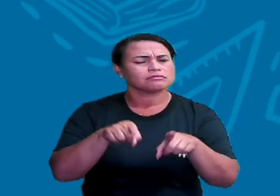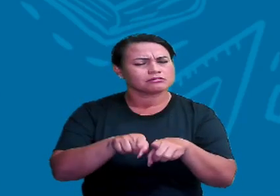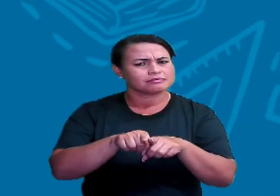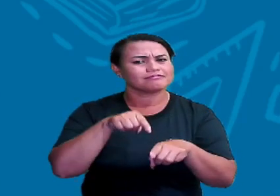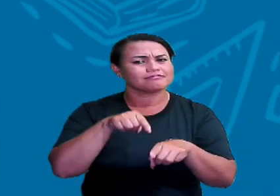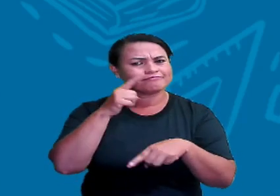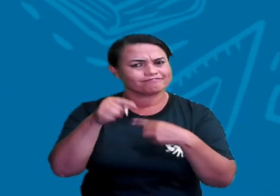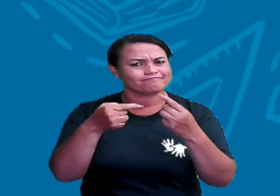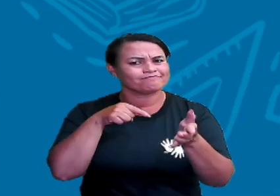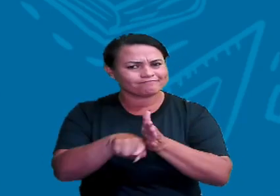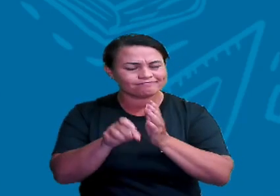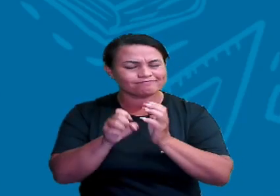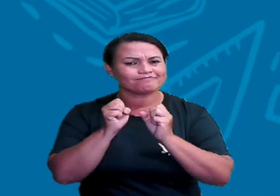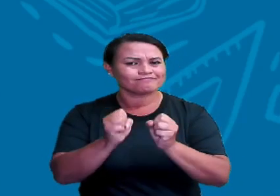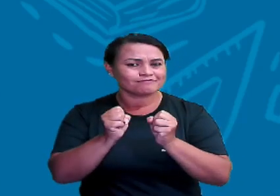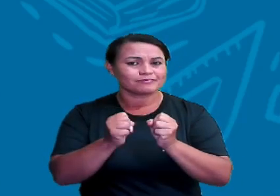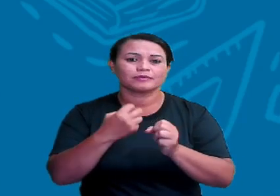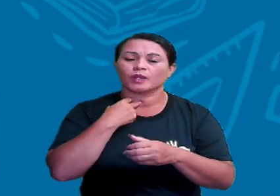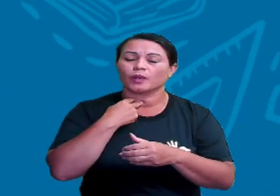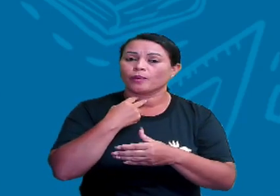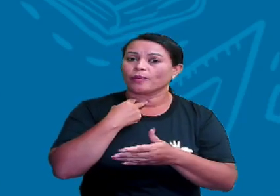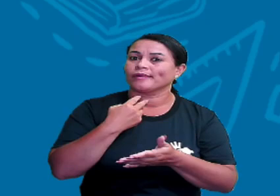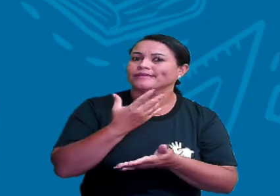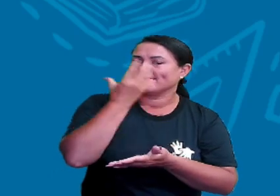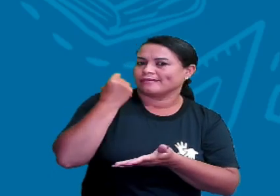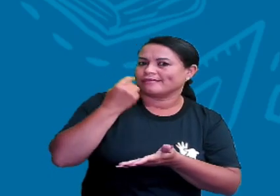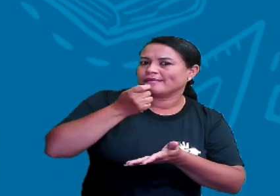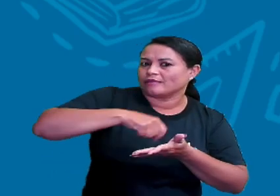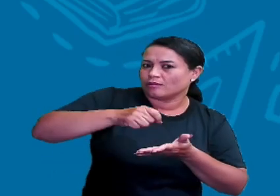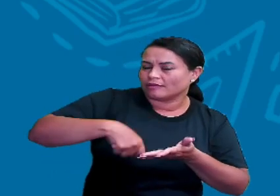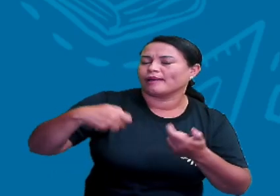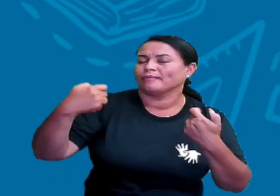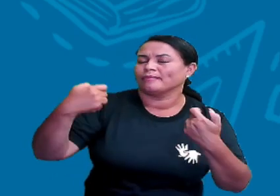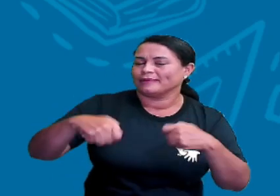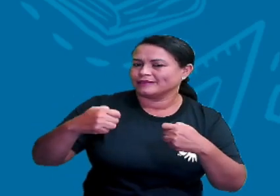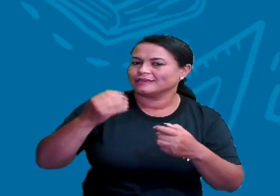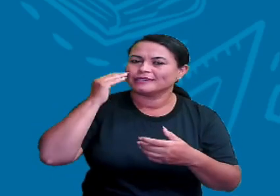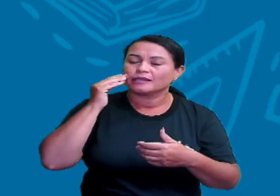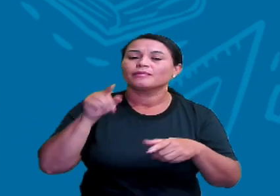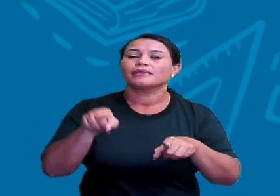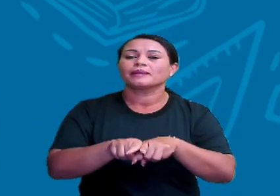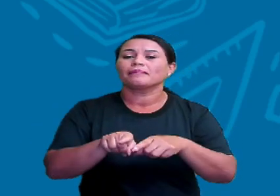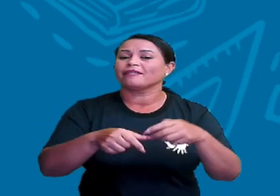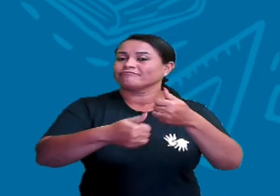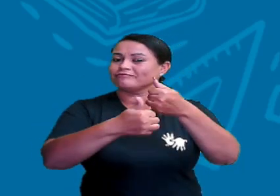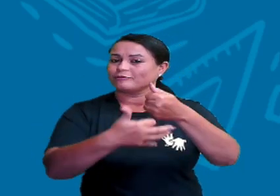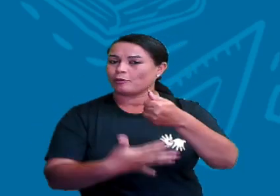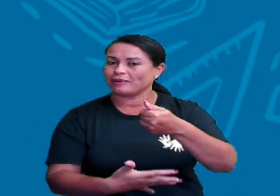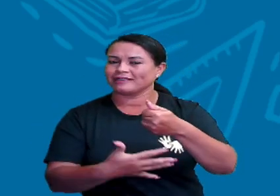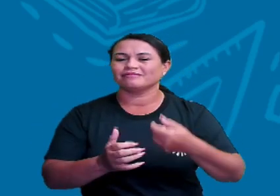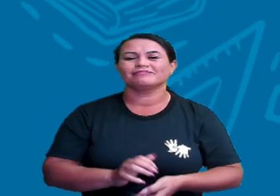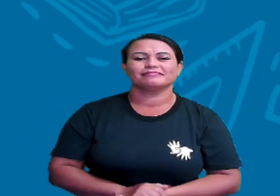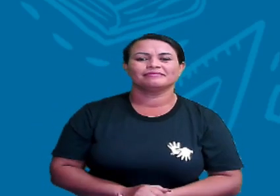também depois, tá bom? Não deixe de anotar, não deixe de fazer os seus comentários, tá? Vamos começar.